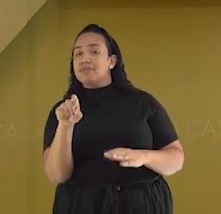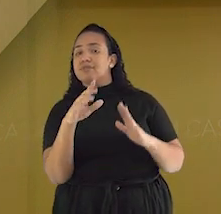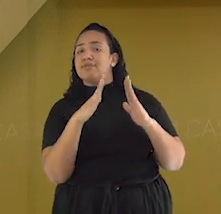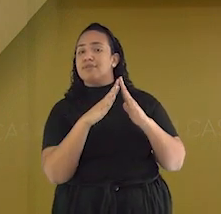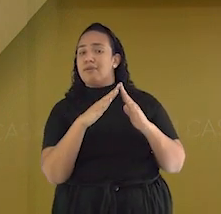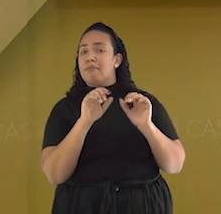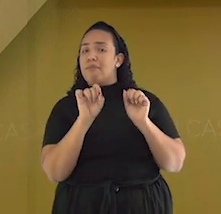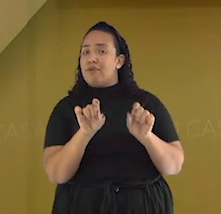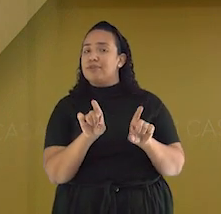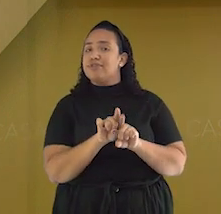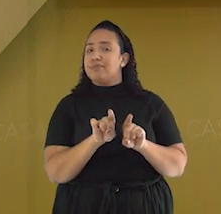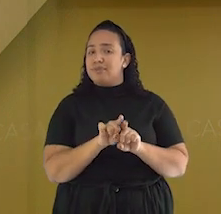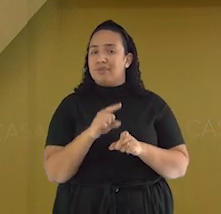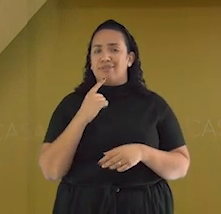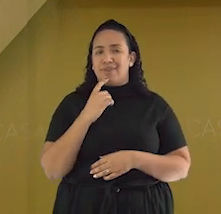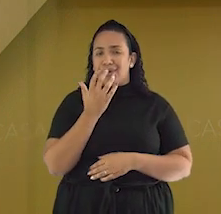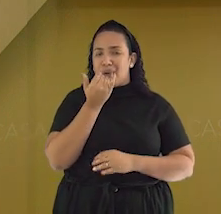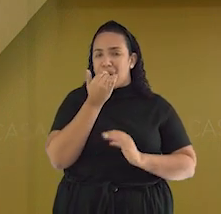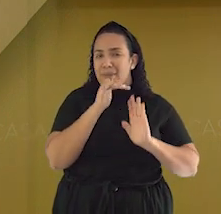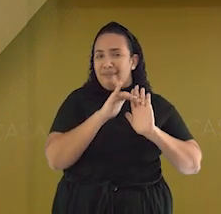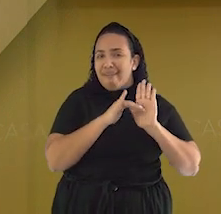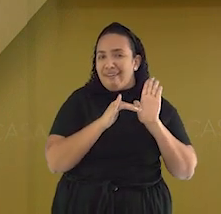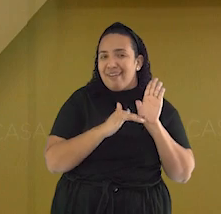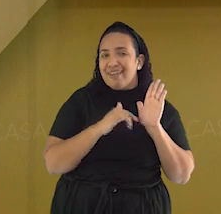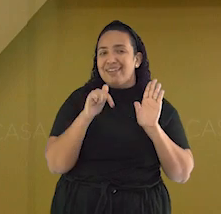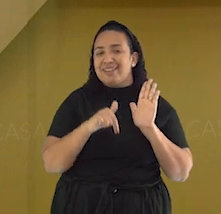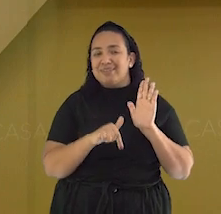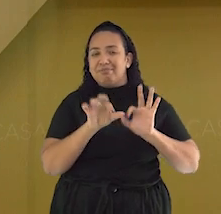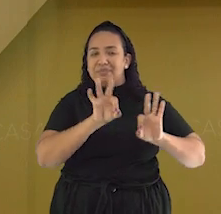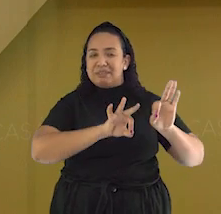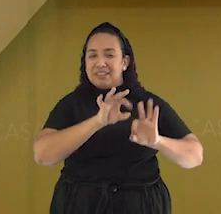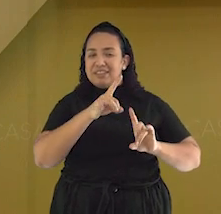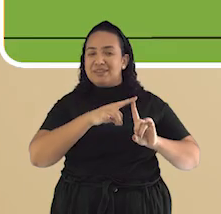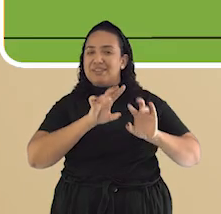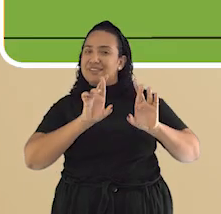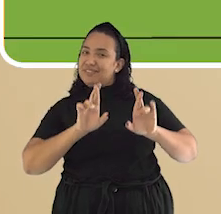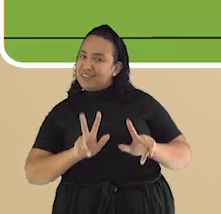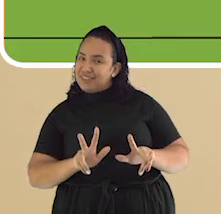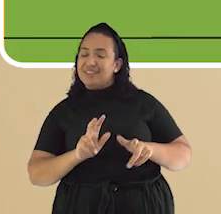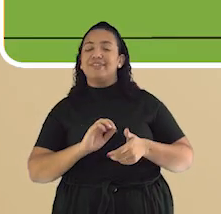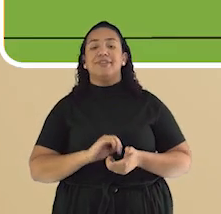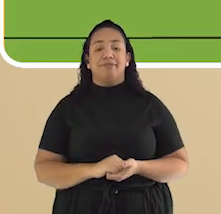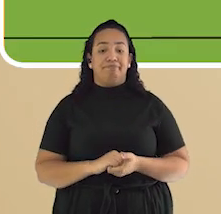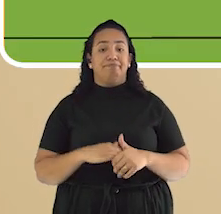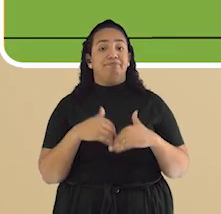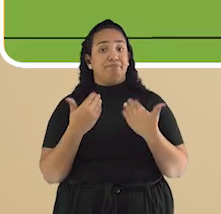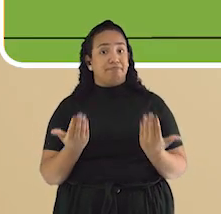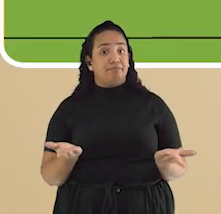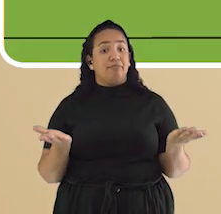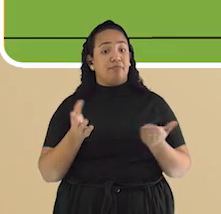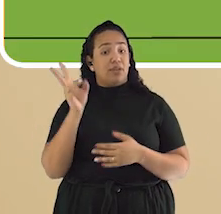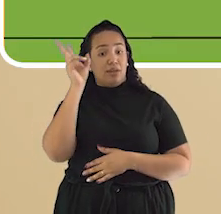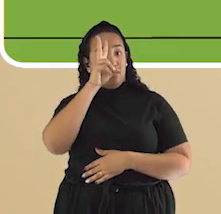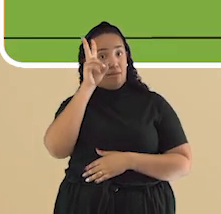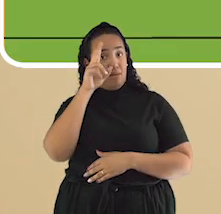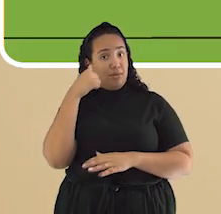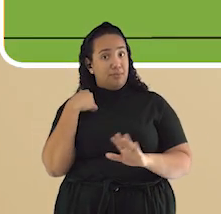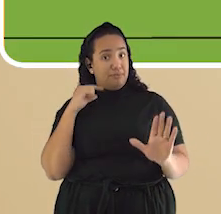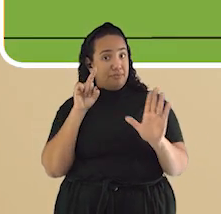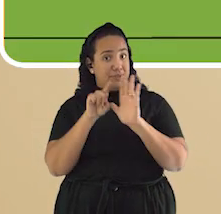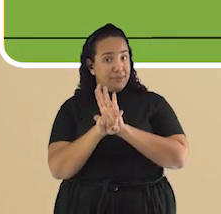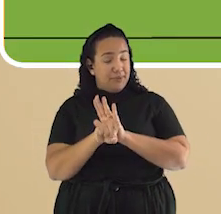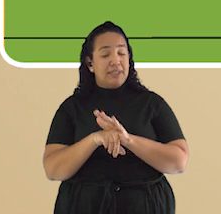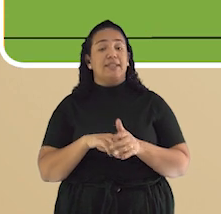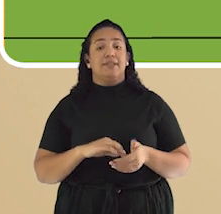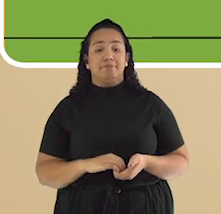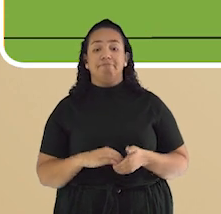própria variação de receita, né? De alguma das que a gente falou aqui. Agora, vamos voltar à nossa pergunta do dia. Era